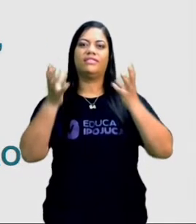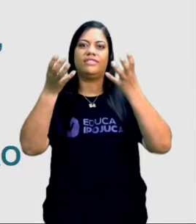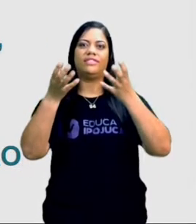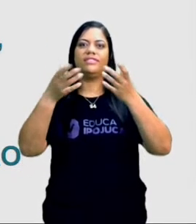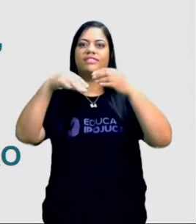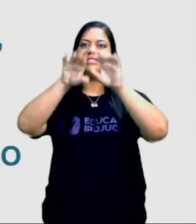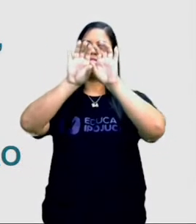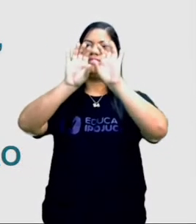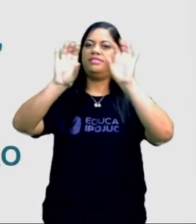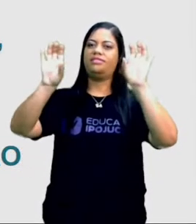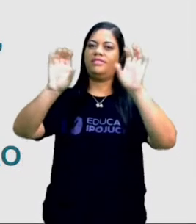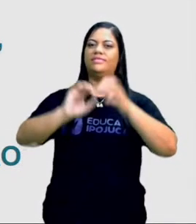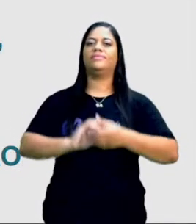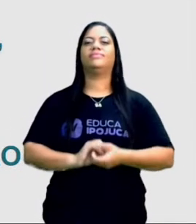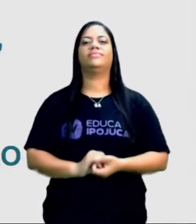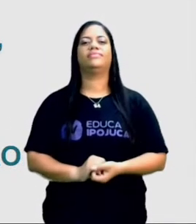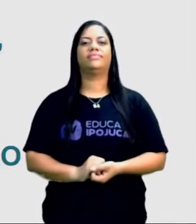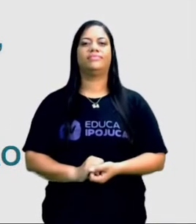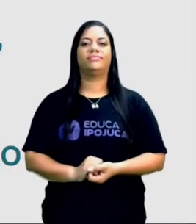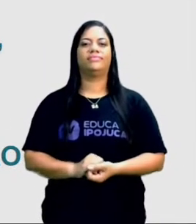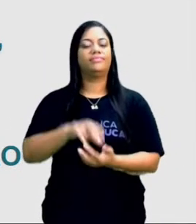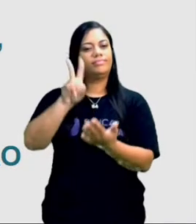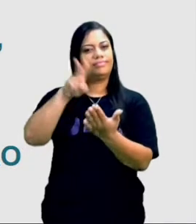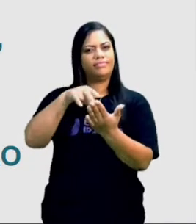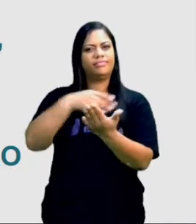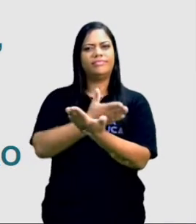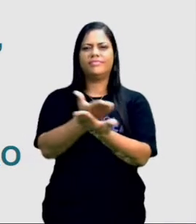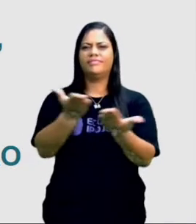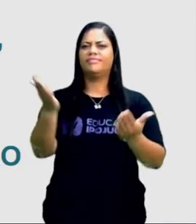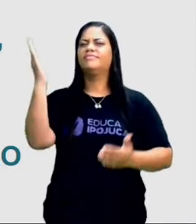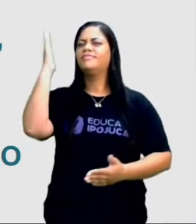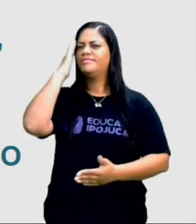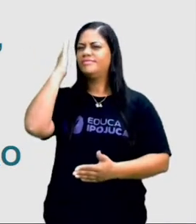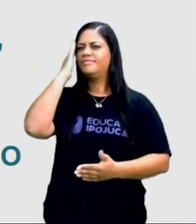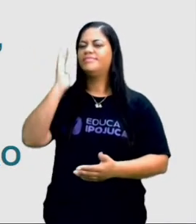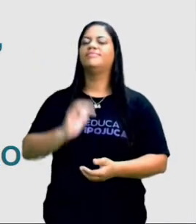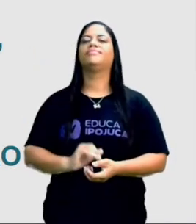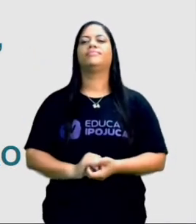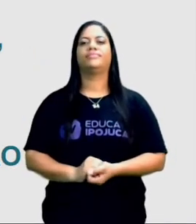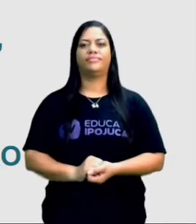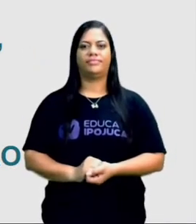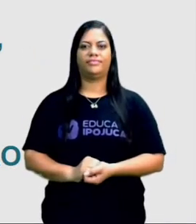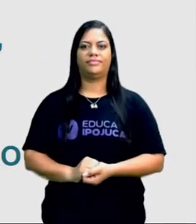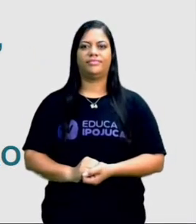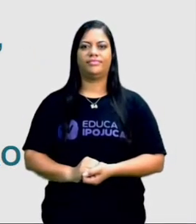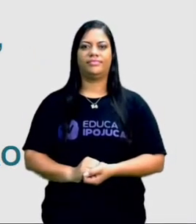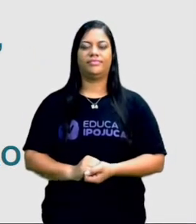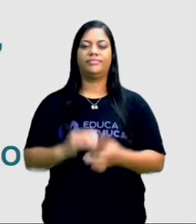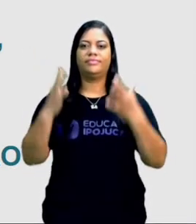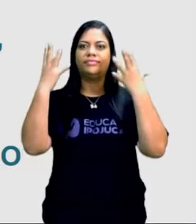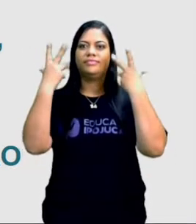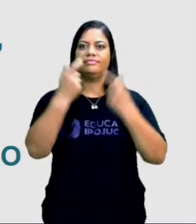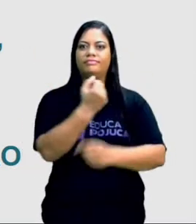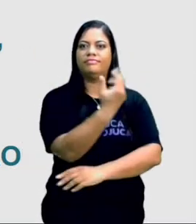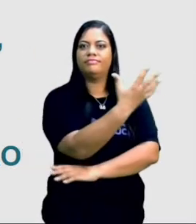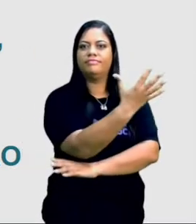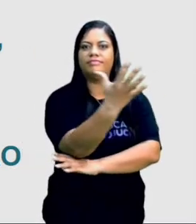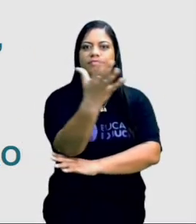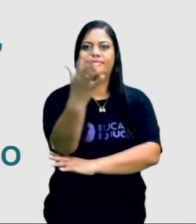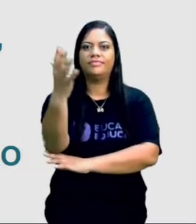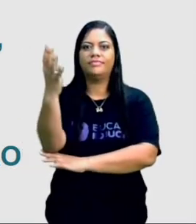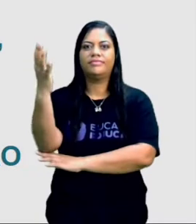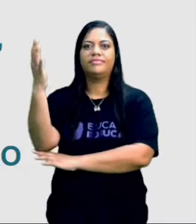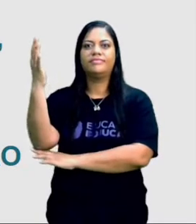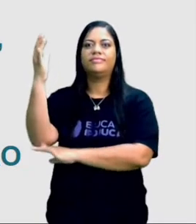céu. Leiam aí para ver se vocês vão entender. Entre os bichos da floresta espalhou-se uma